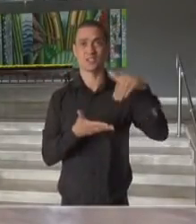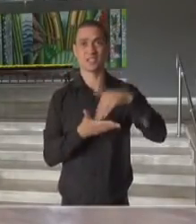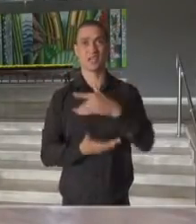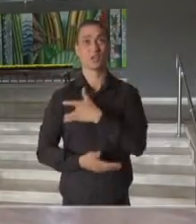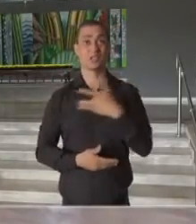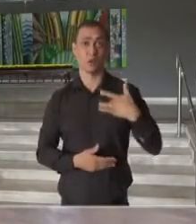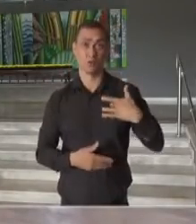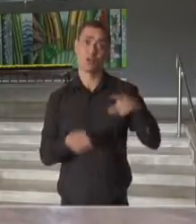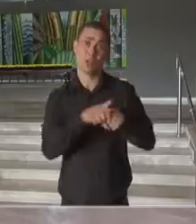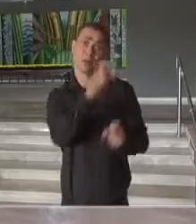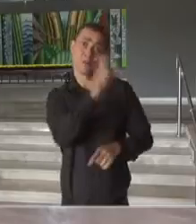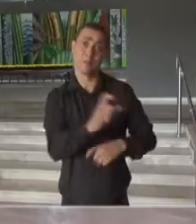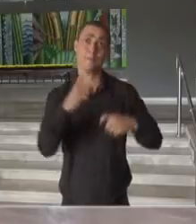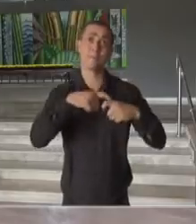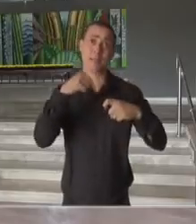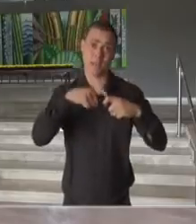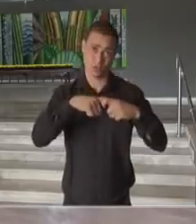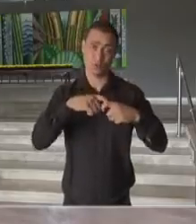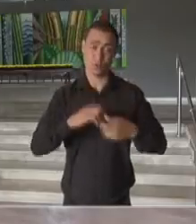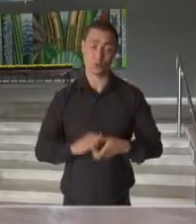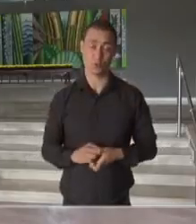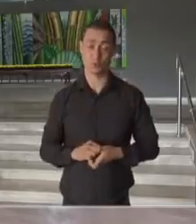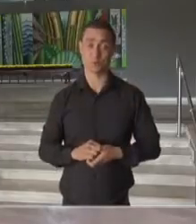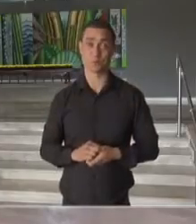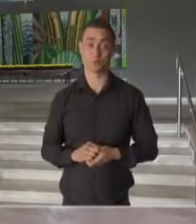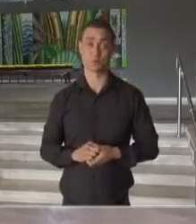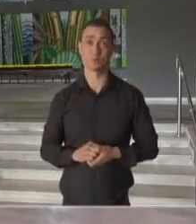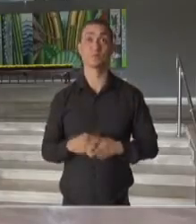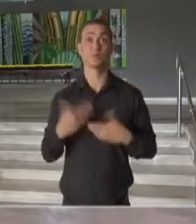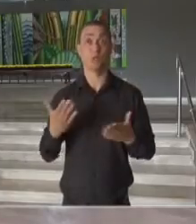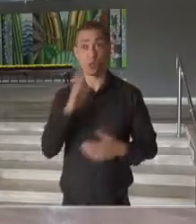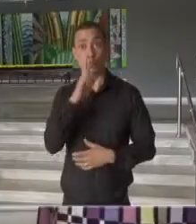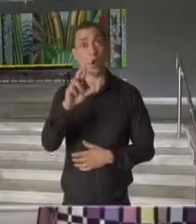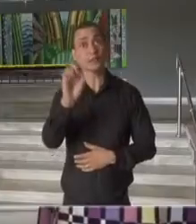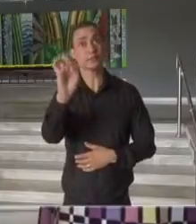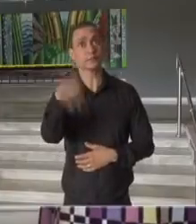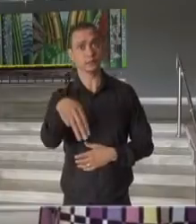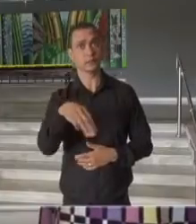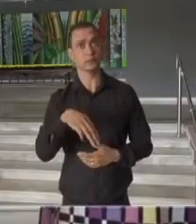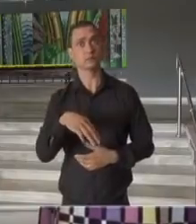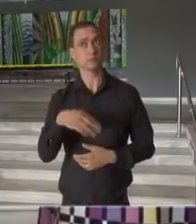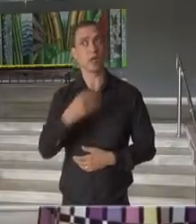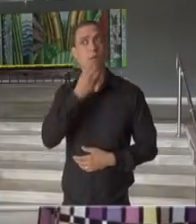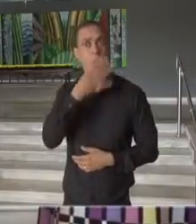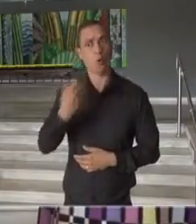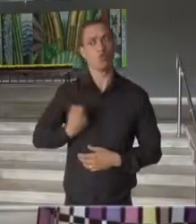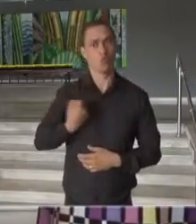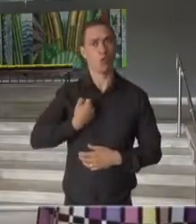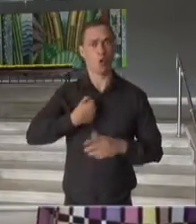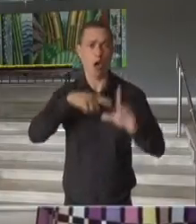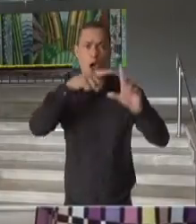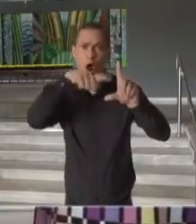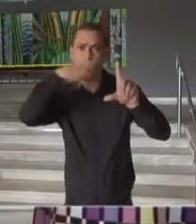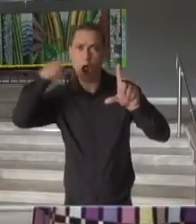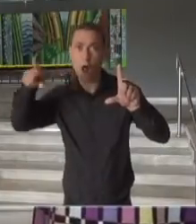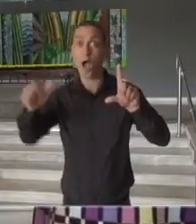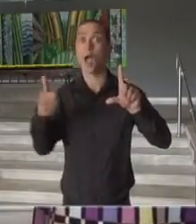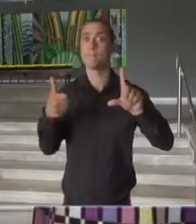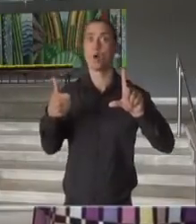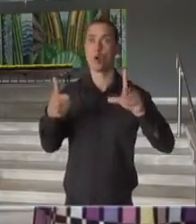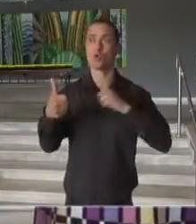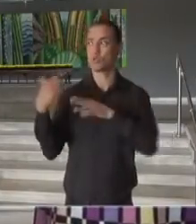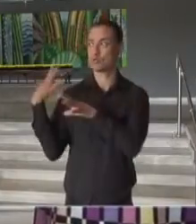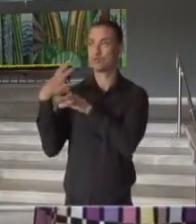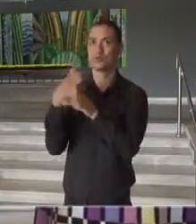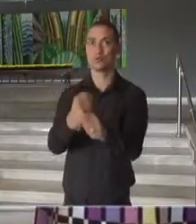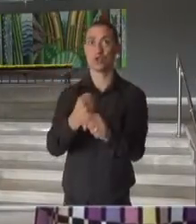nosso infectologista e secretário da Saúde do Estado de São Paulo. A resposta é sim. Temos bons índices e bons resultados, aliás, acumulados